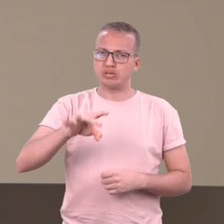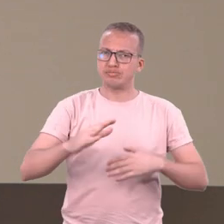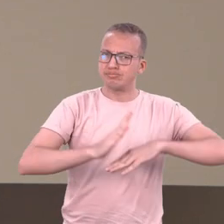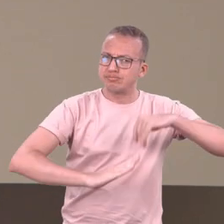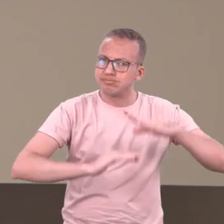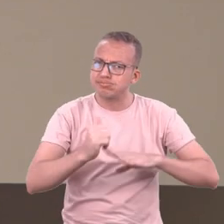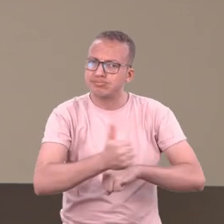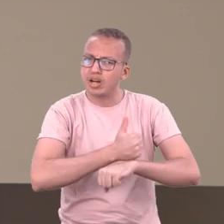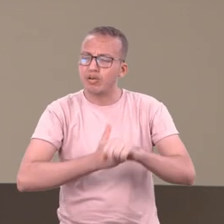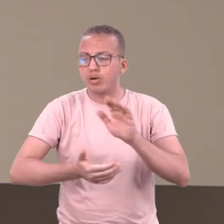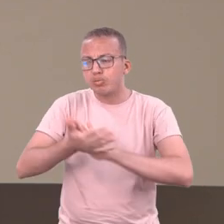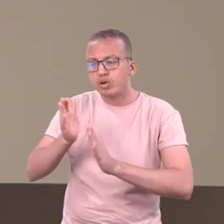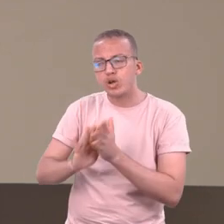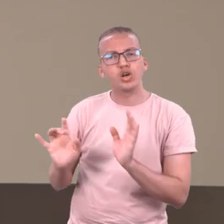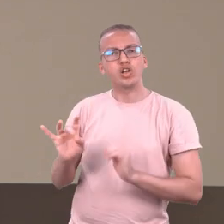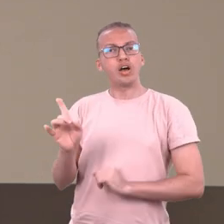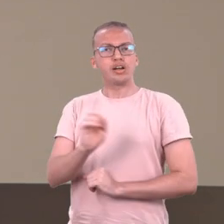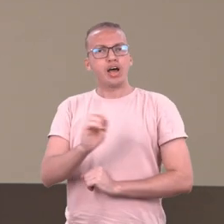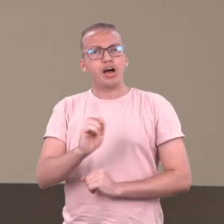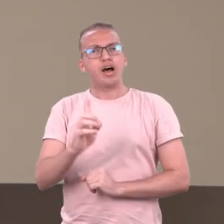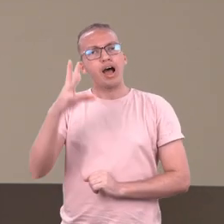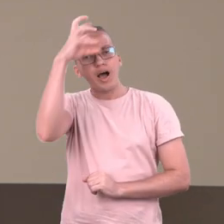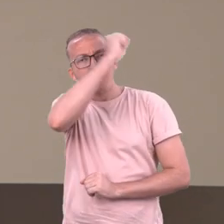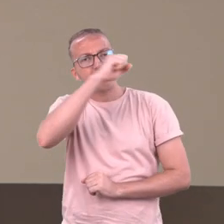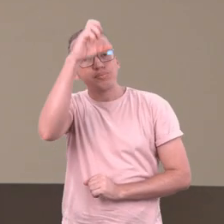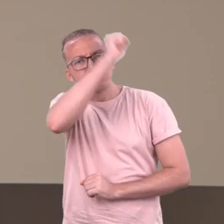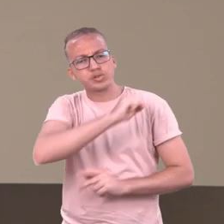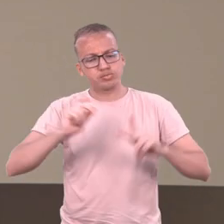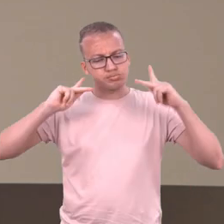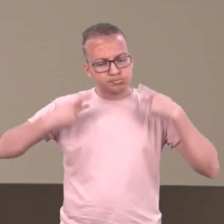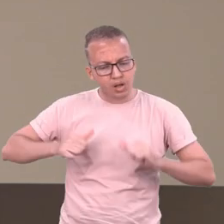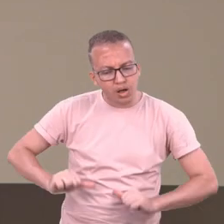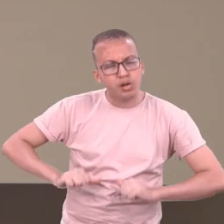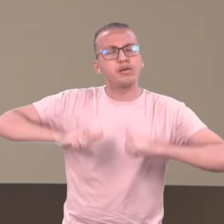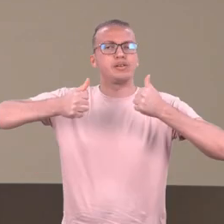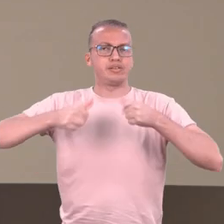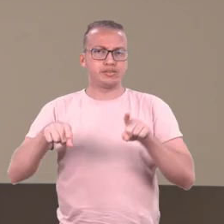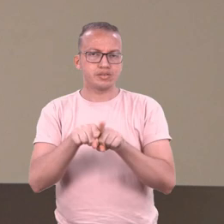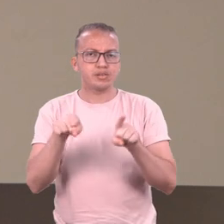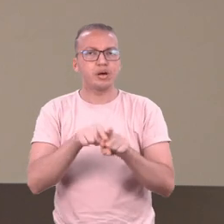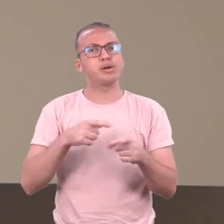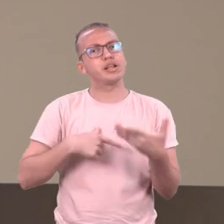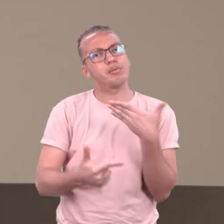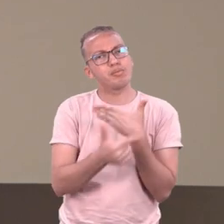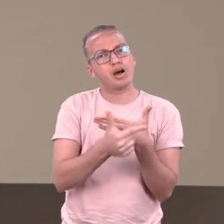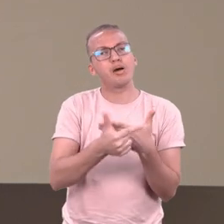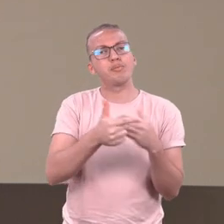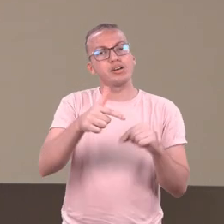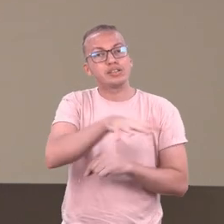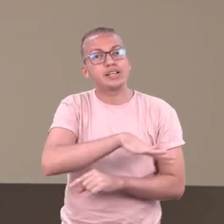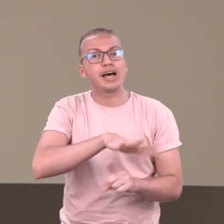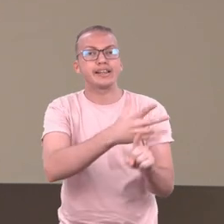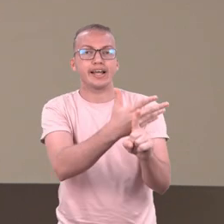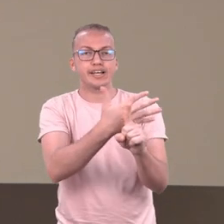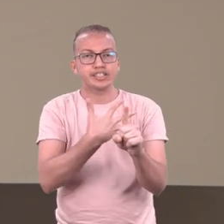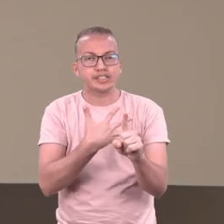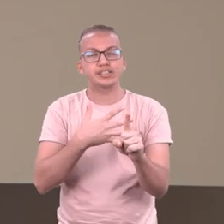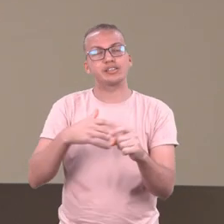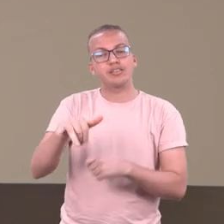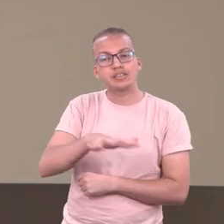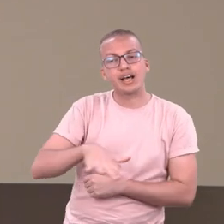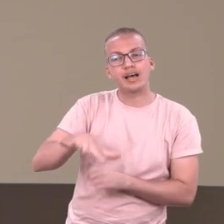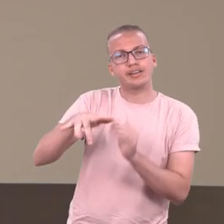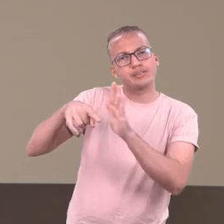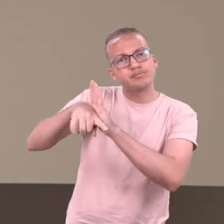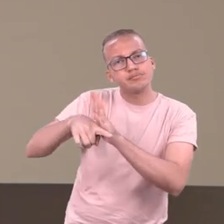sua profissão, mas aprendam a ser uma pessoa melhor, desempenhando papéis na extensão, na pesquisa, que